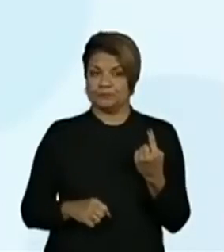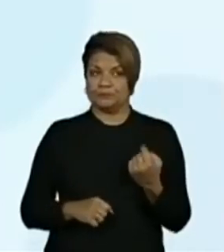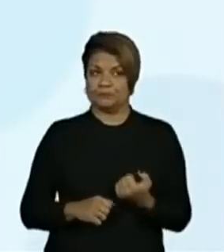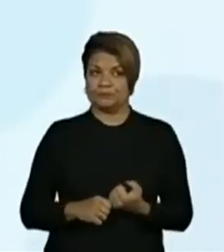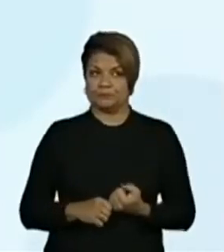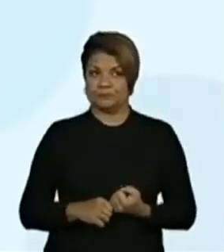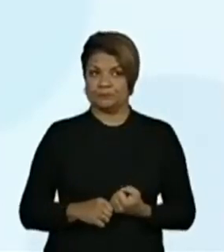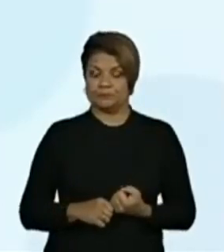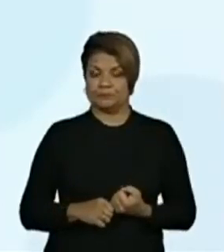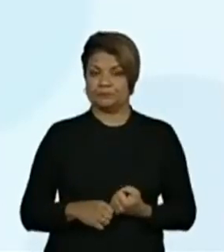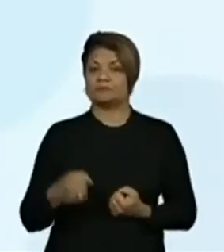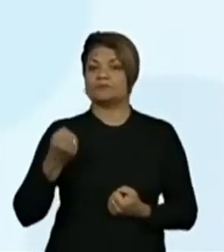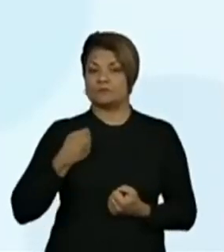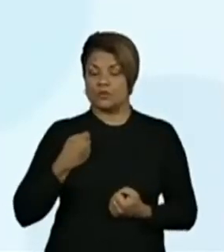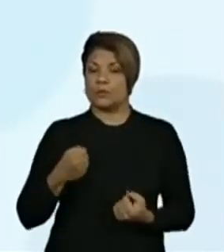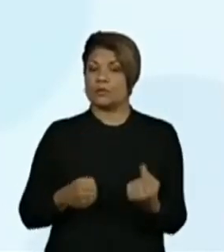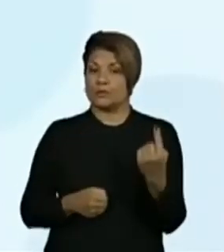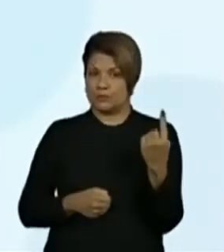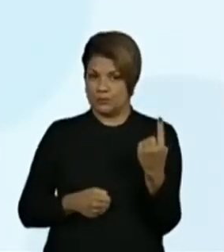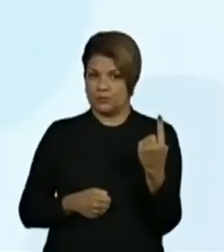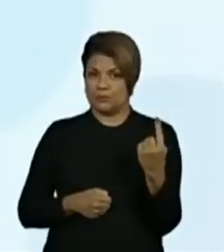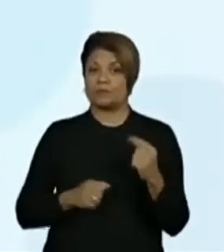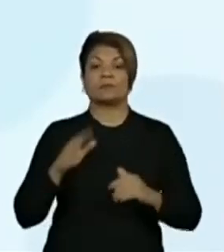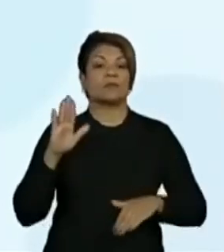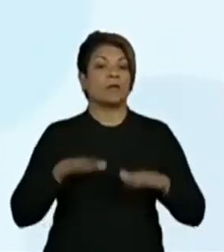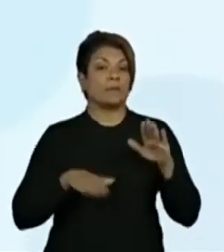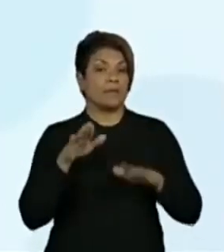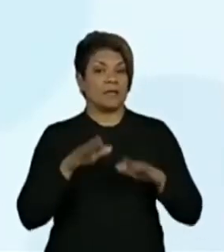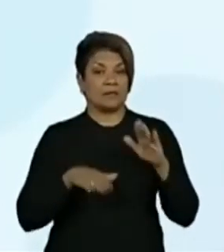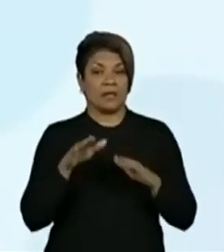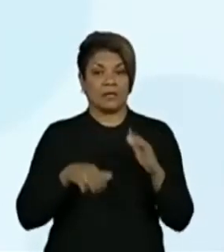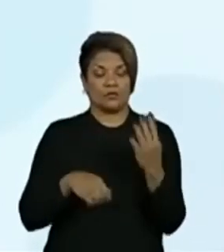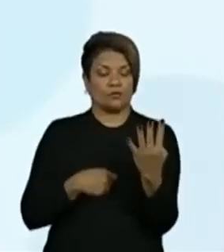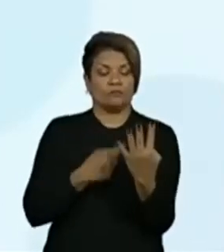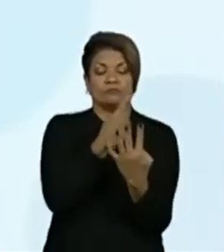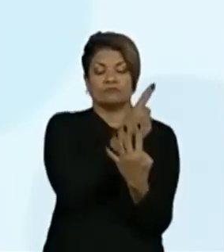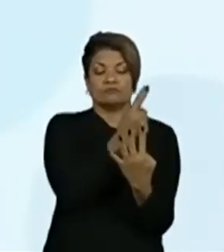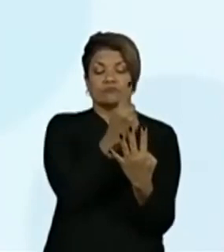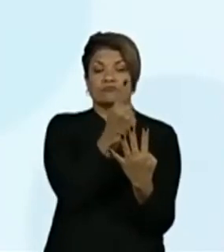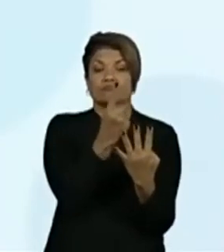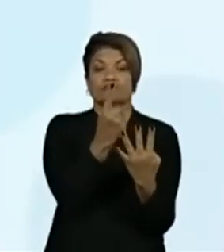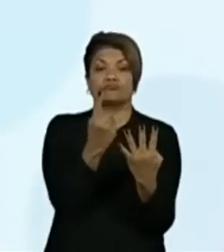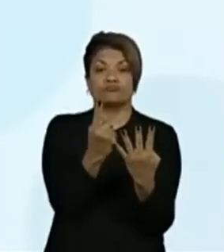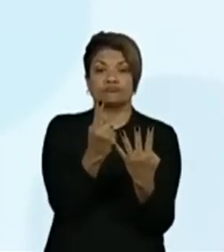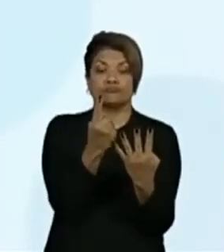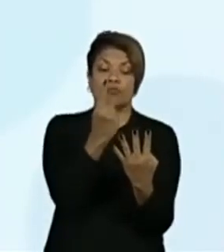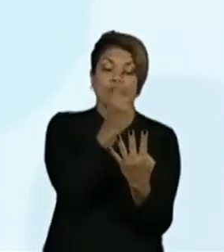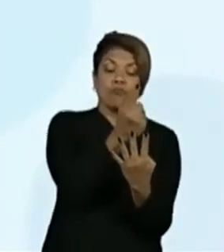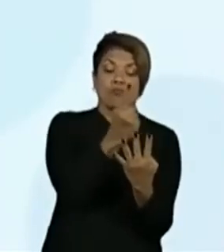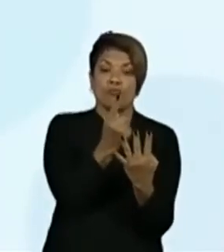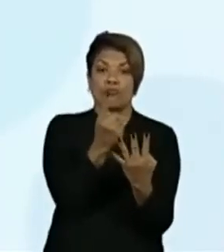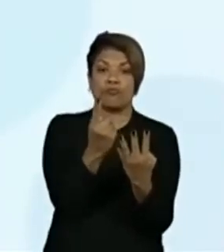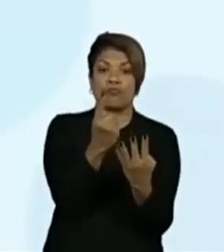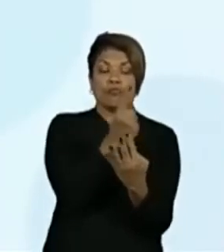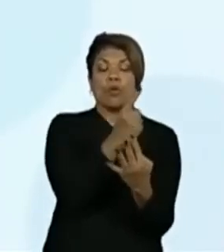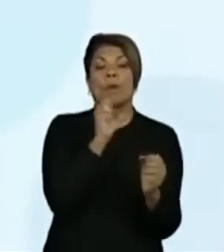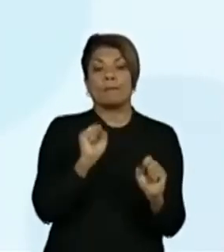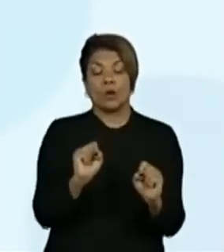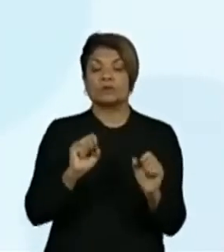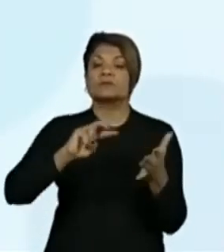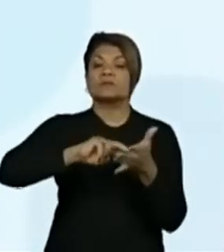o número 1, dependendo do valor posicional, ele pode significar quais números?